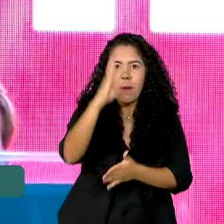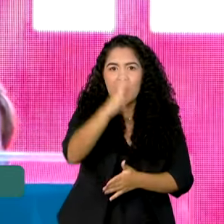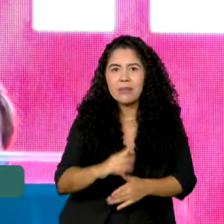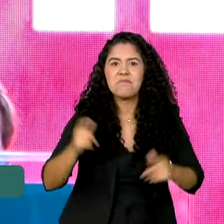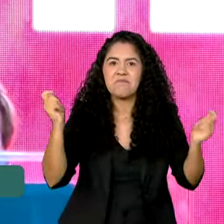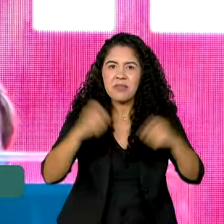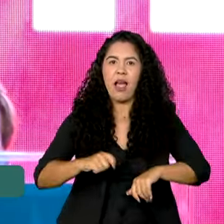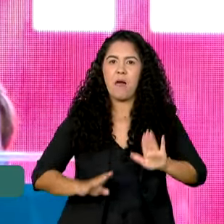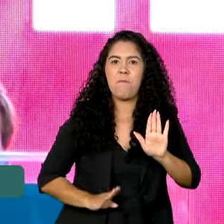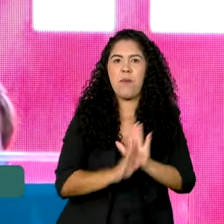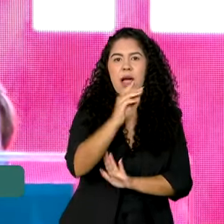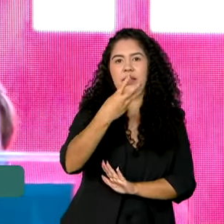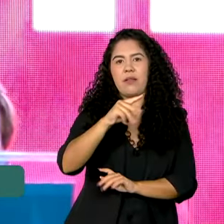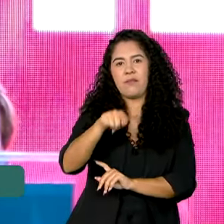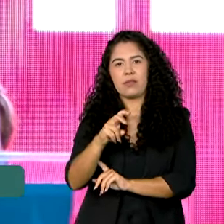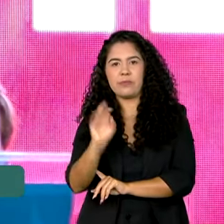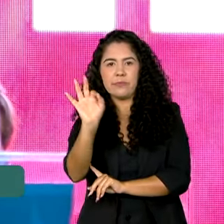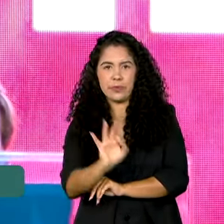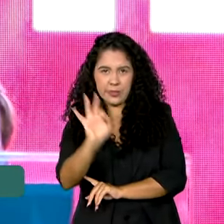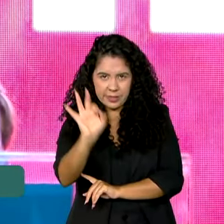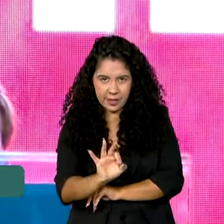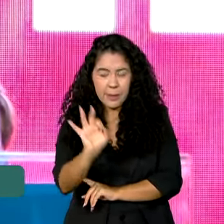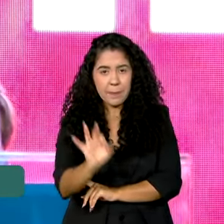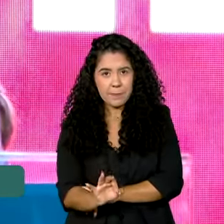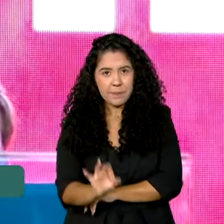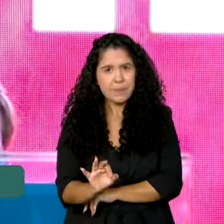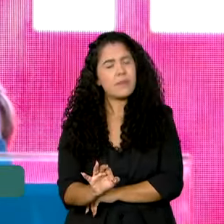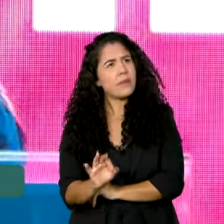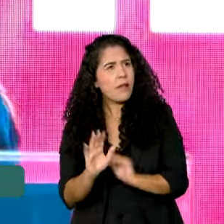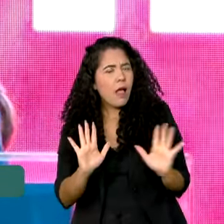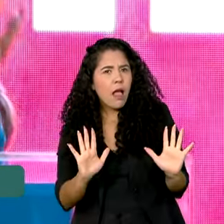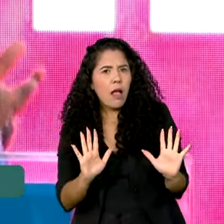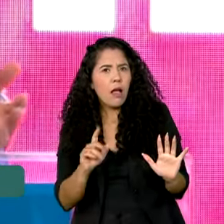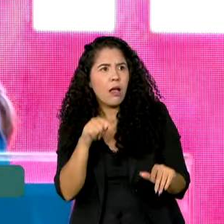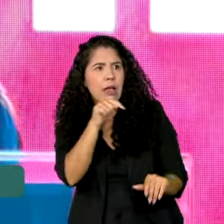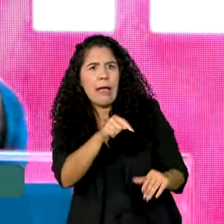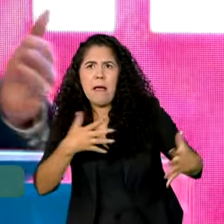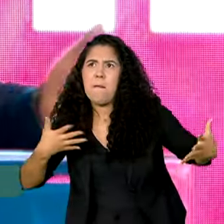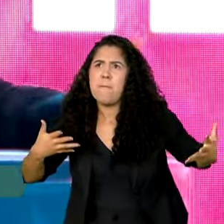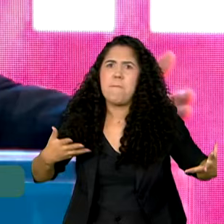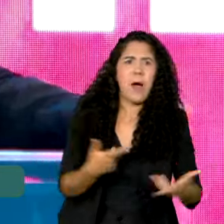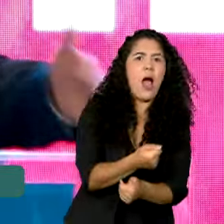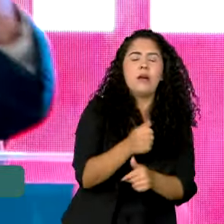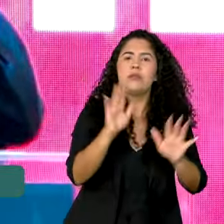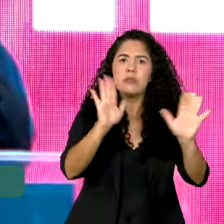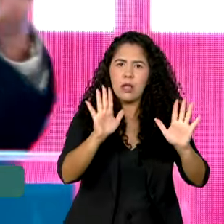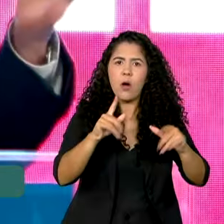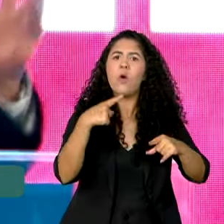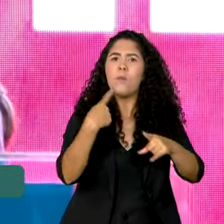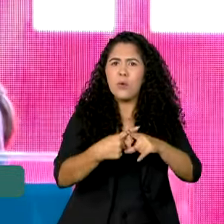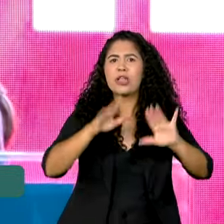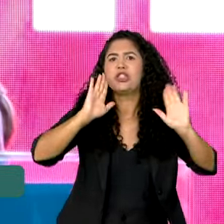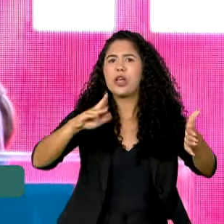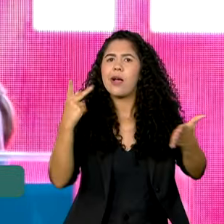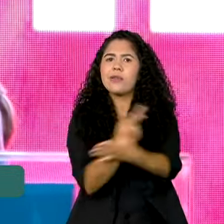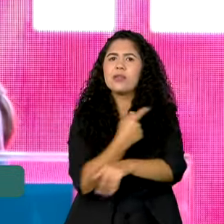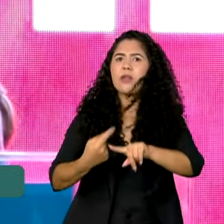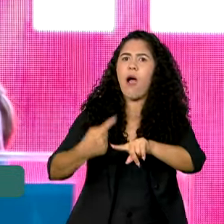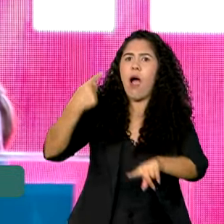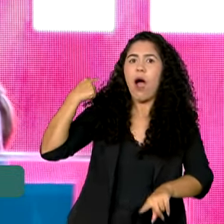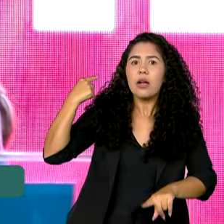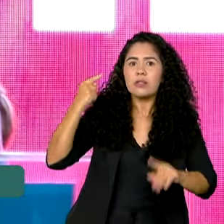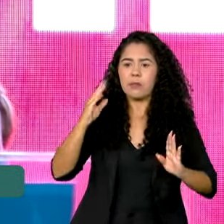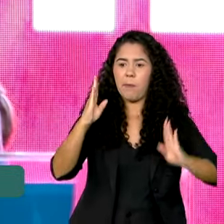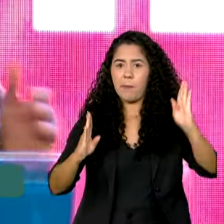3,5%. Não é um crescimento excepcional, porque o Brasil já cresceu a 14% ao ano.